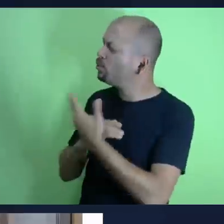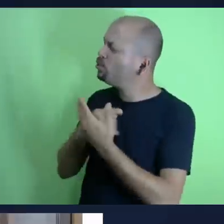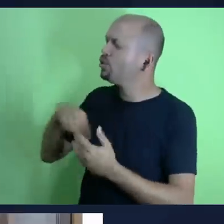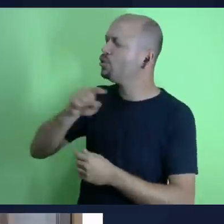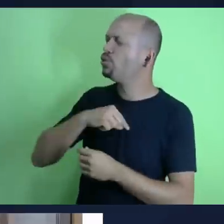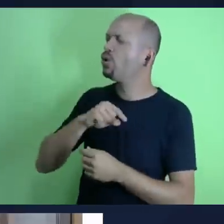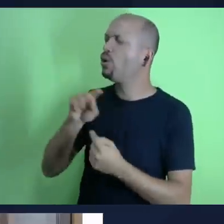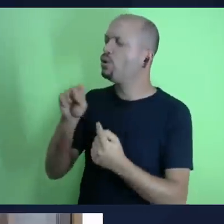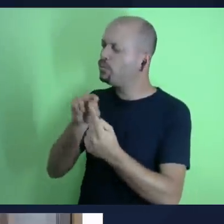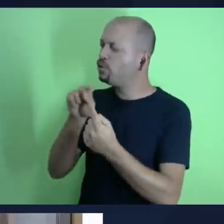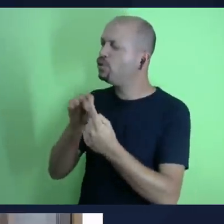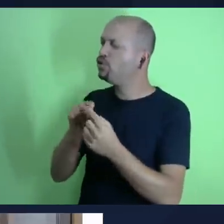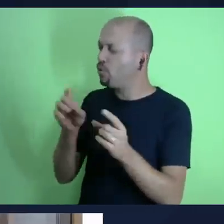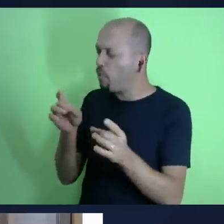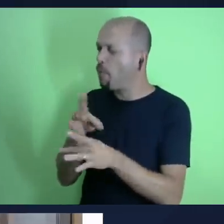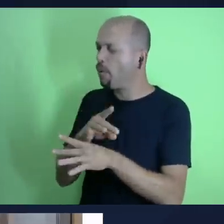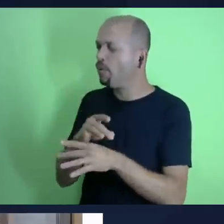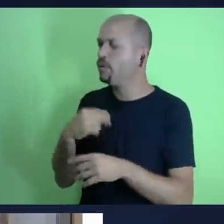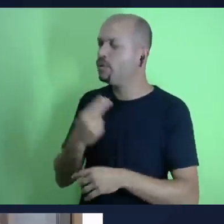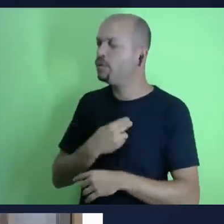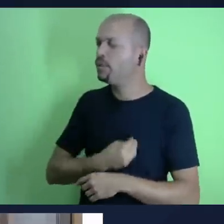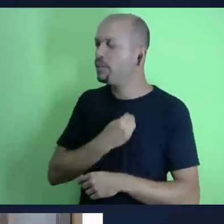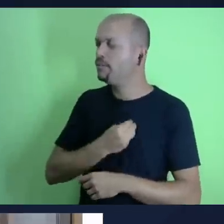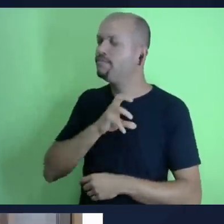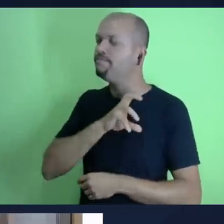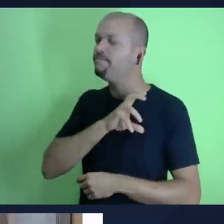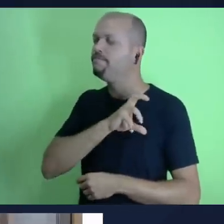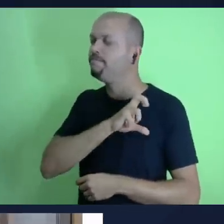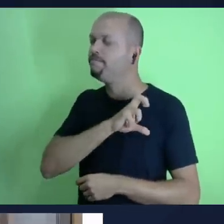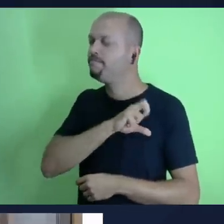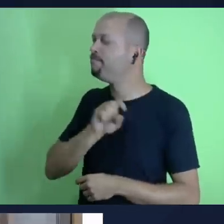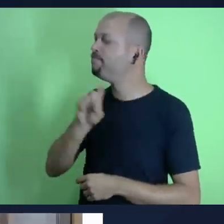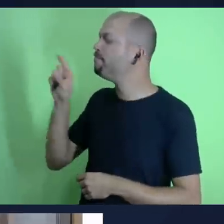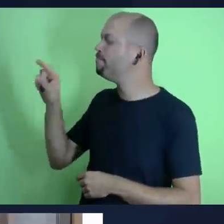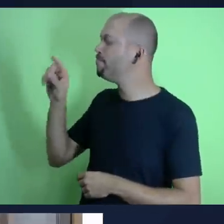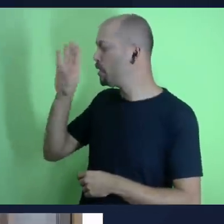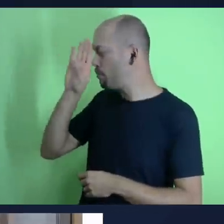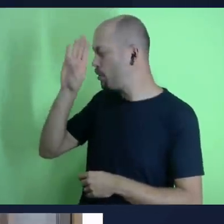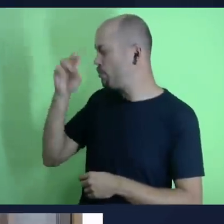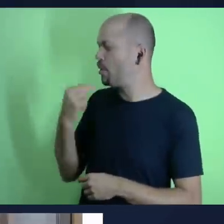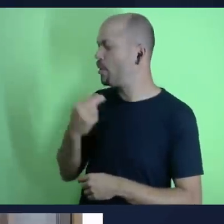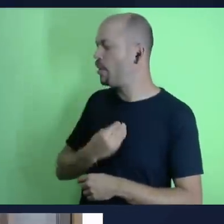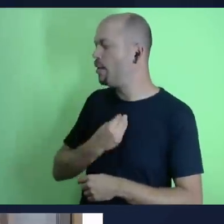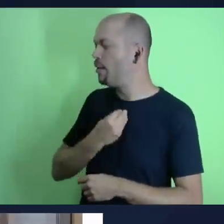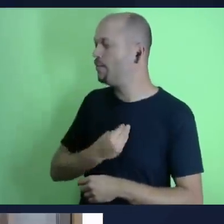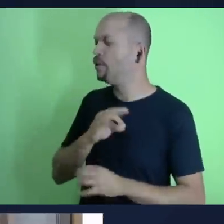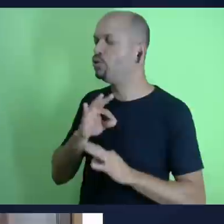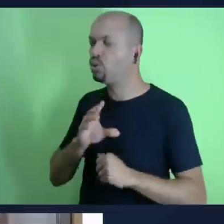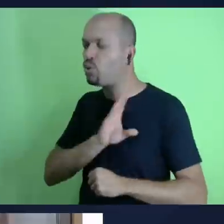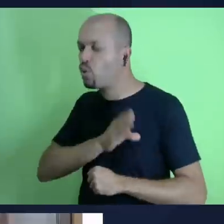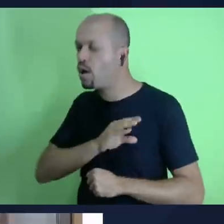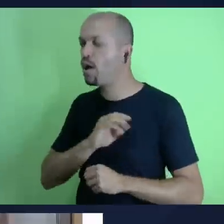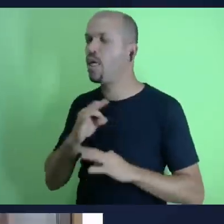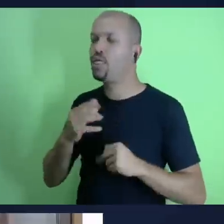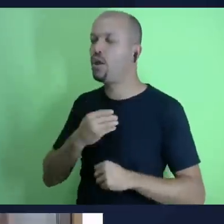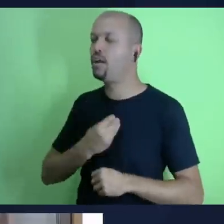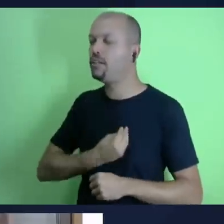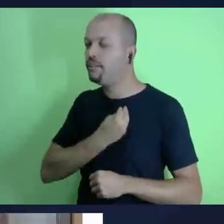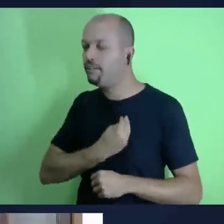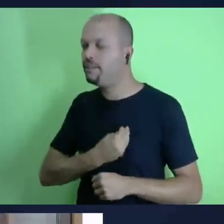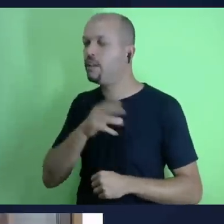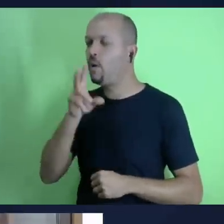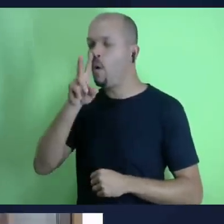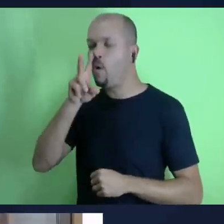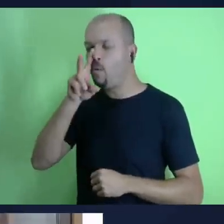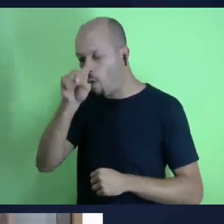todo o nosso entendimento por favor nos ajude e nos continue nos dando o privilégio da sua presença nós te pedimos agradecemos em nome de Jesus